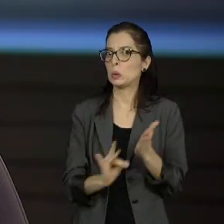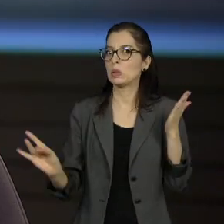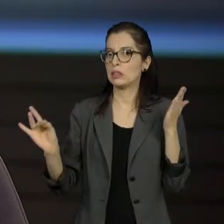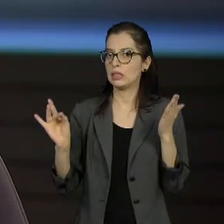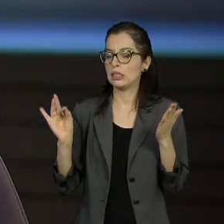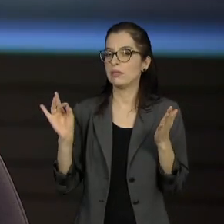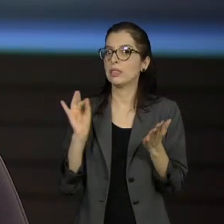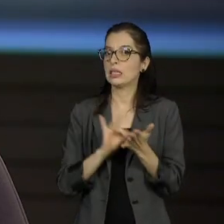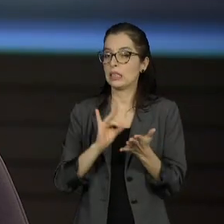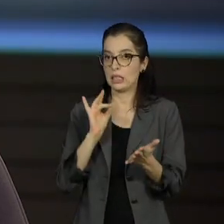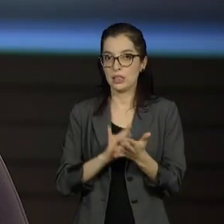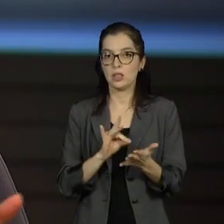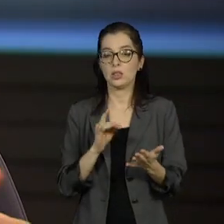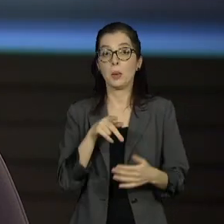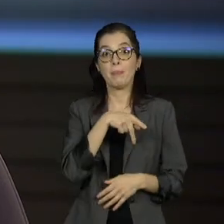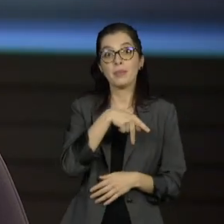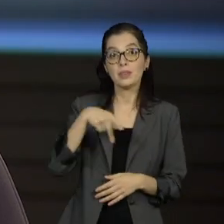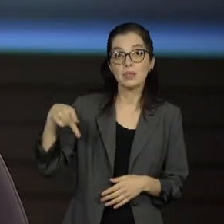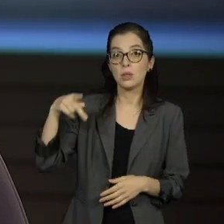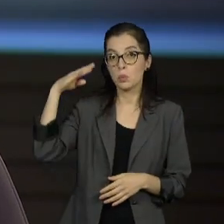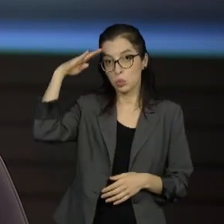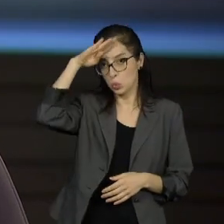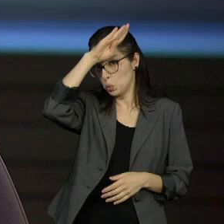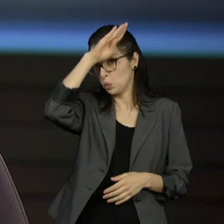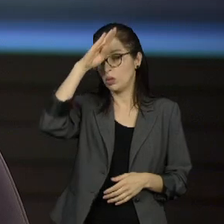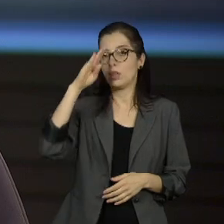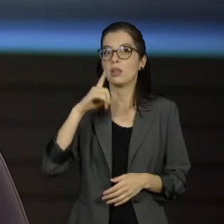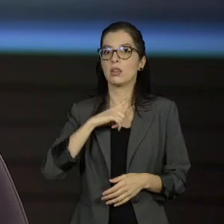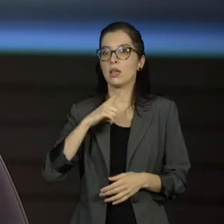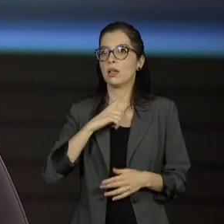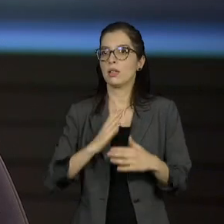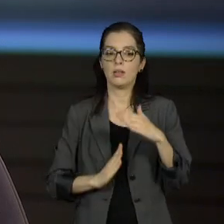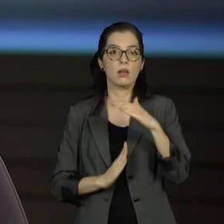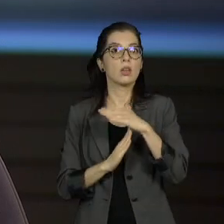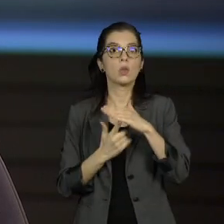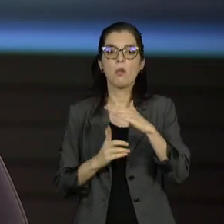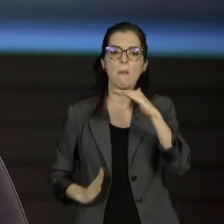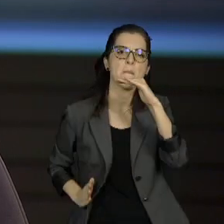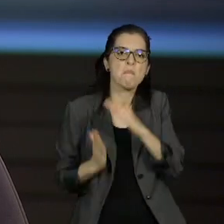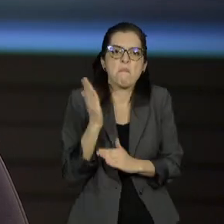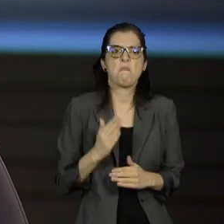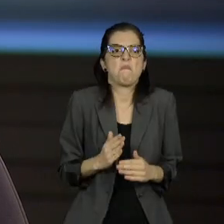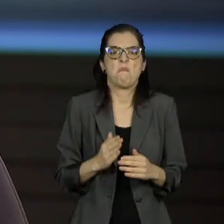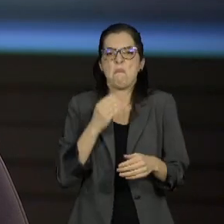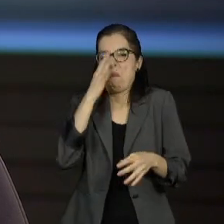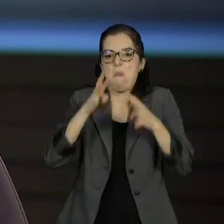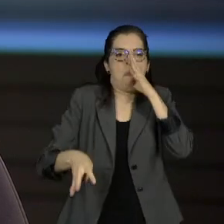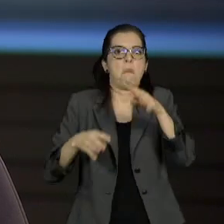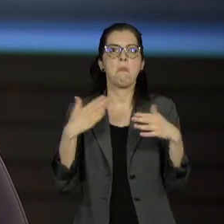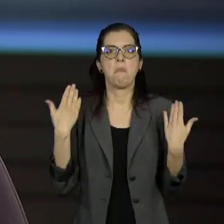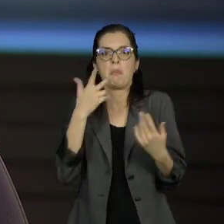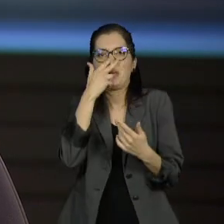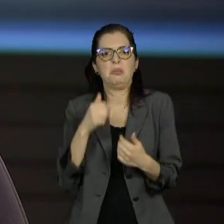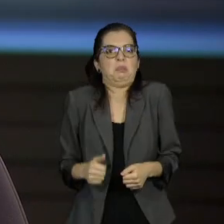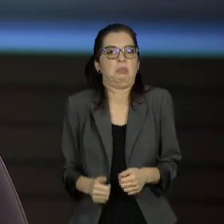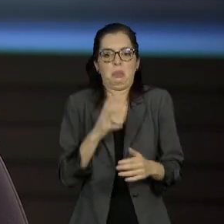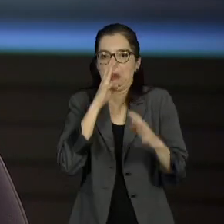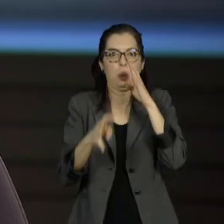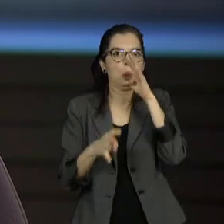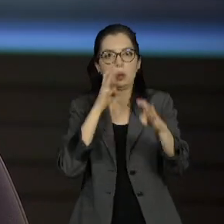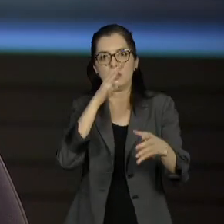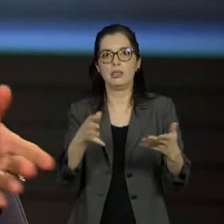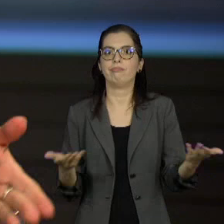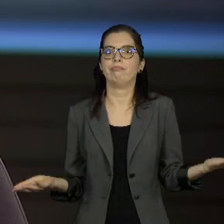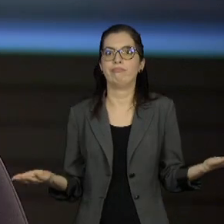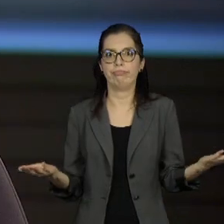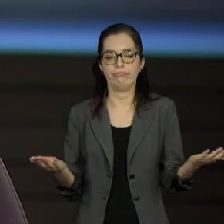também que não tem muitos limites. Ele já tinha feito acusações semelhantes a outros candidatos no primeiro turno, faz isso agora. Ele não usou o